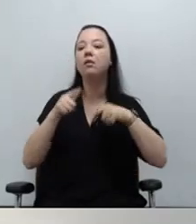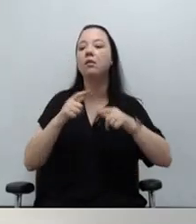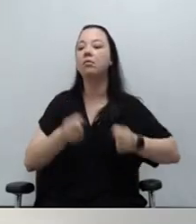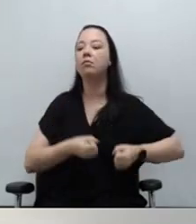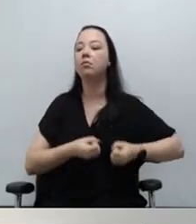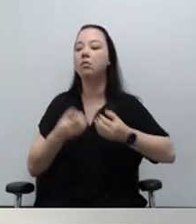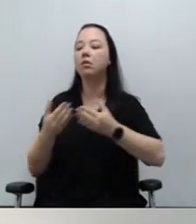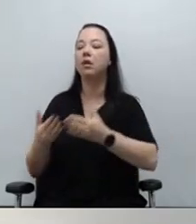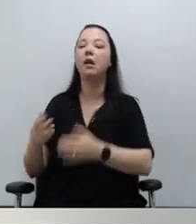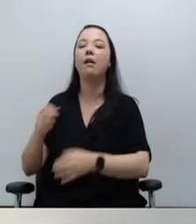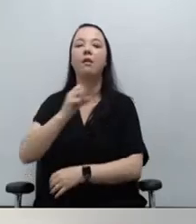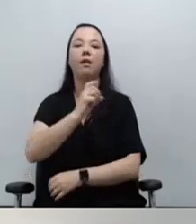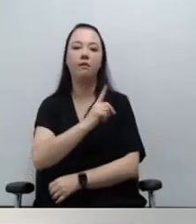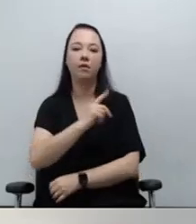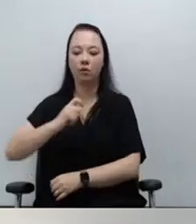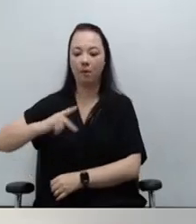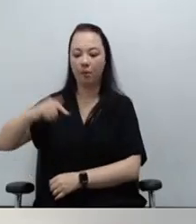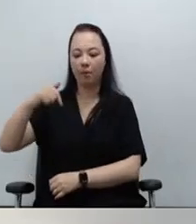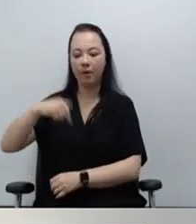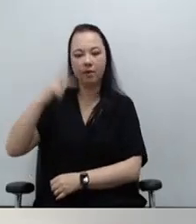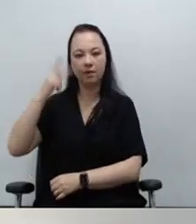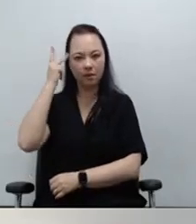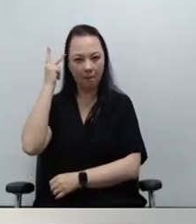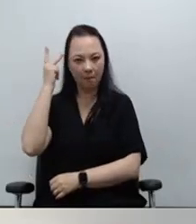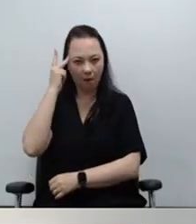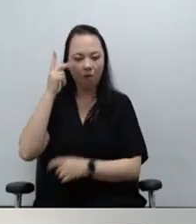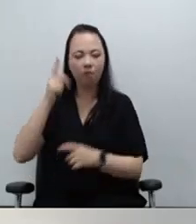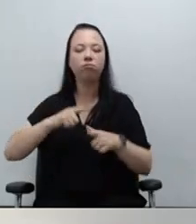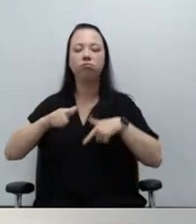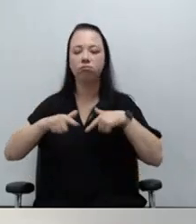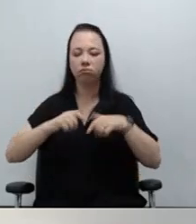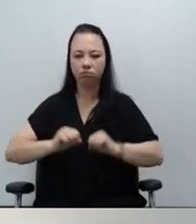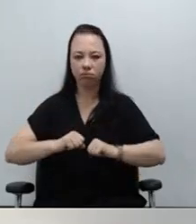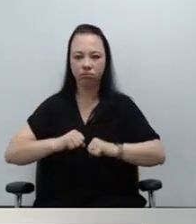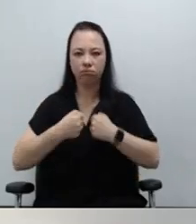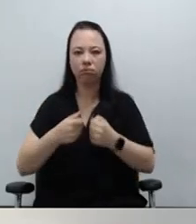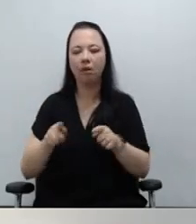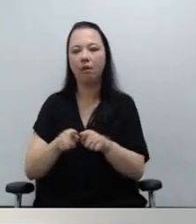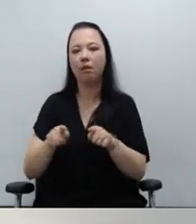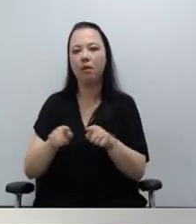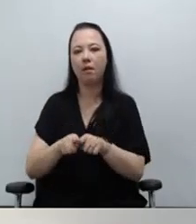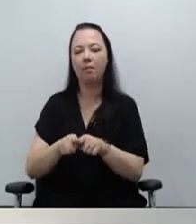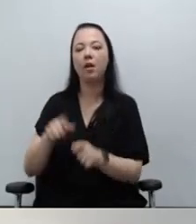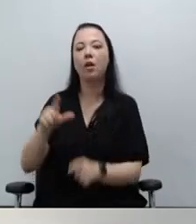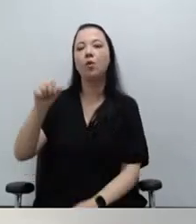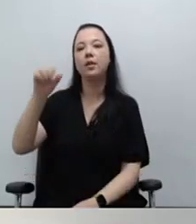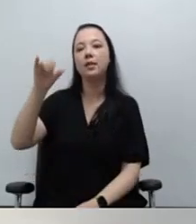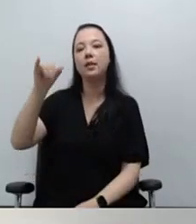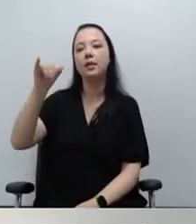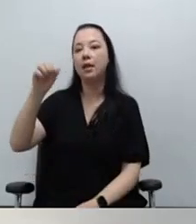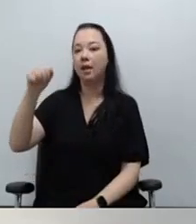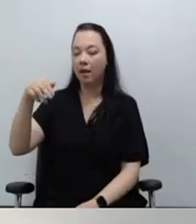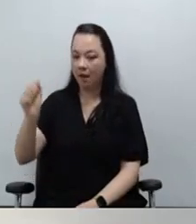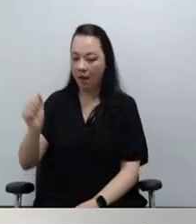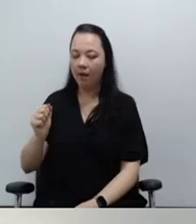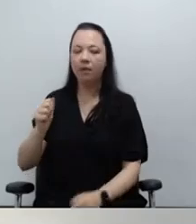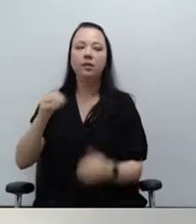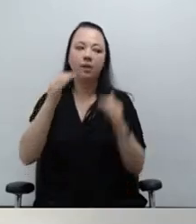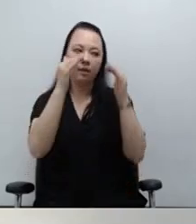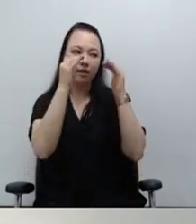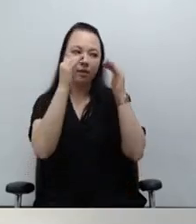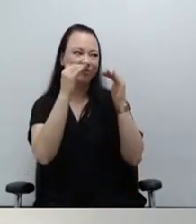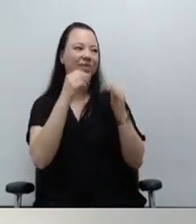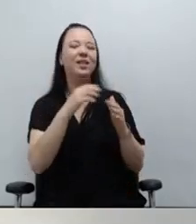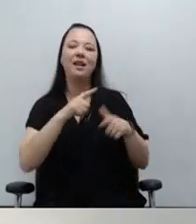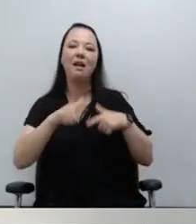Defensoria Pública do Estado de São Paulo. Agradecemos também à Defensora Pública-Geral Luciano o respeito ao trabalho do GAI e às agentes do